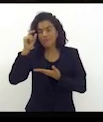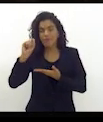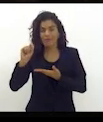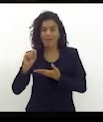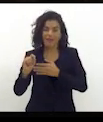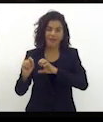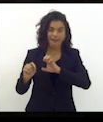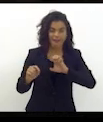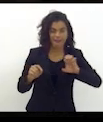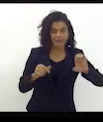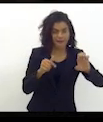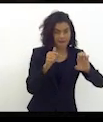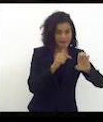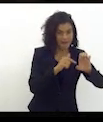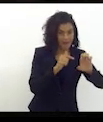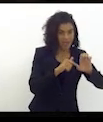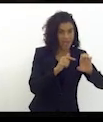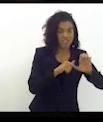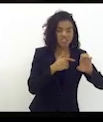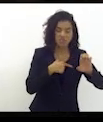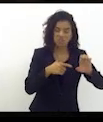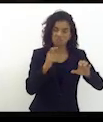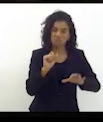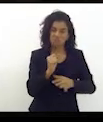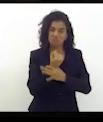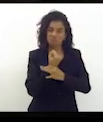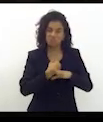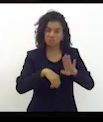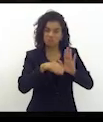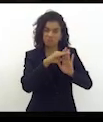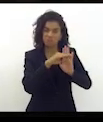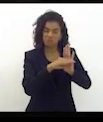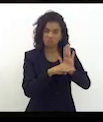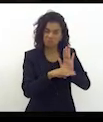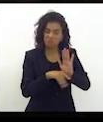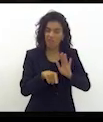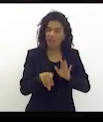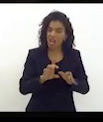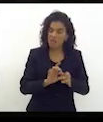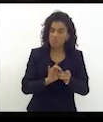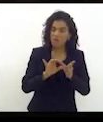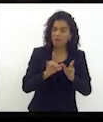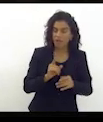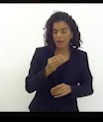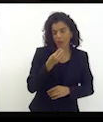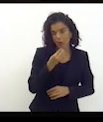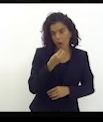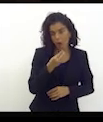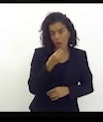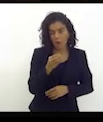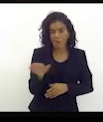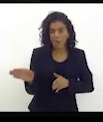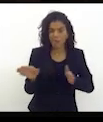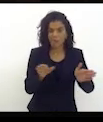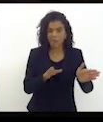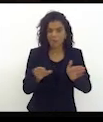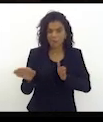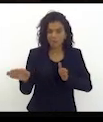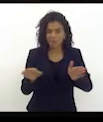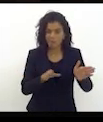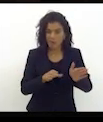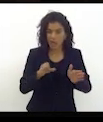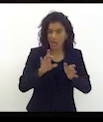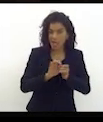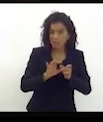de certa forma, domina a pauta. A gente defende que essa liberdade se dê, obviamente, para os dois lados. A liberdade de